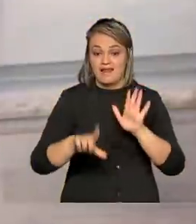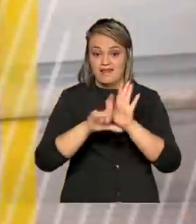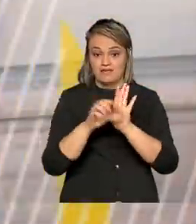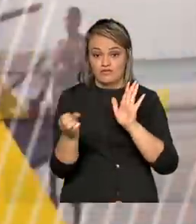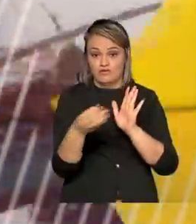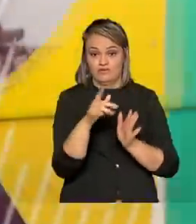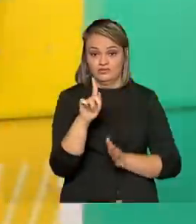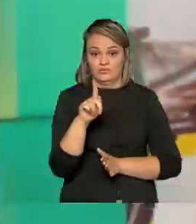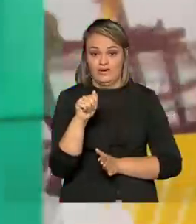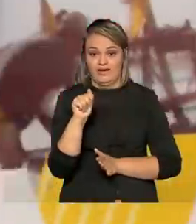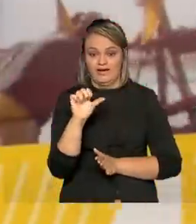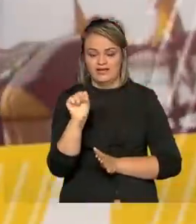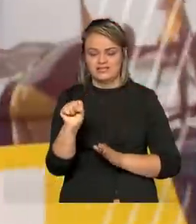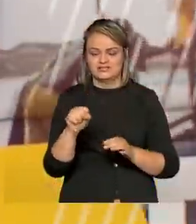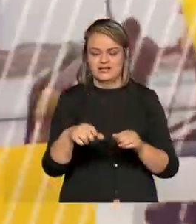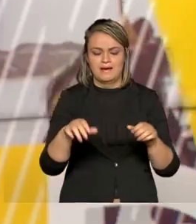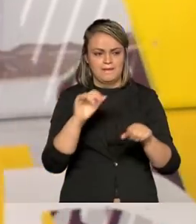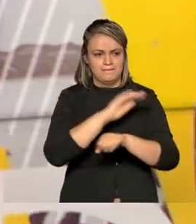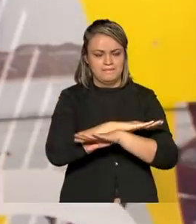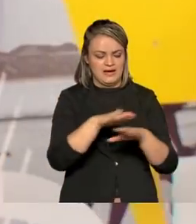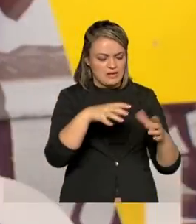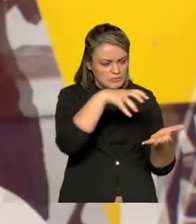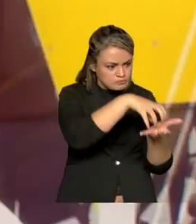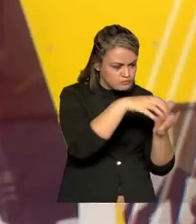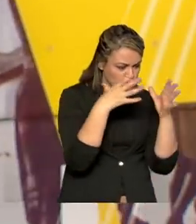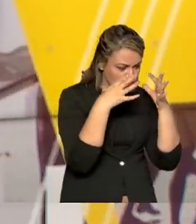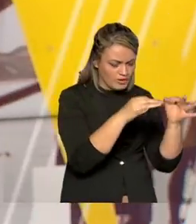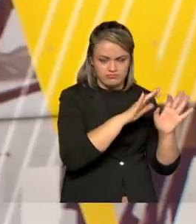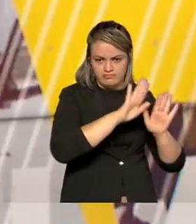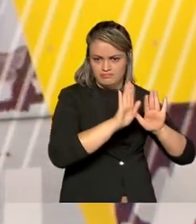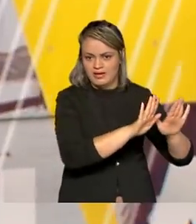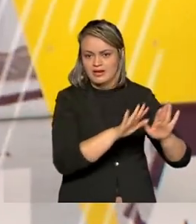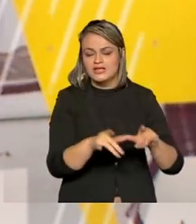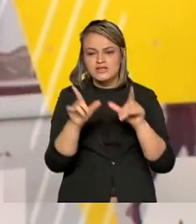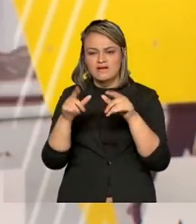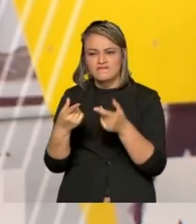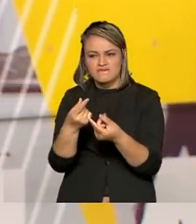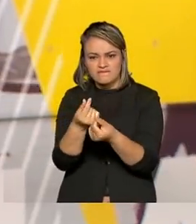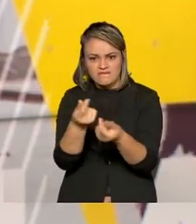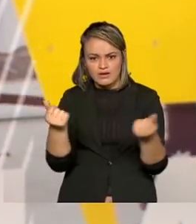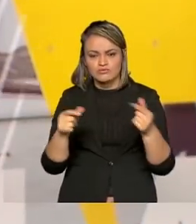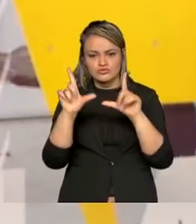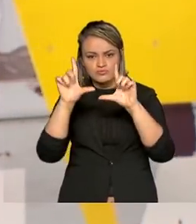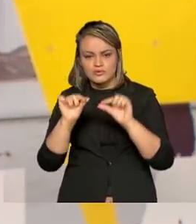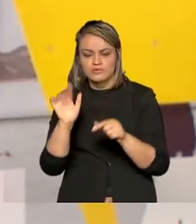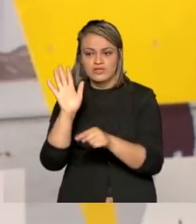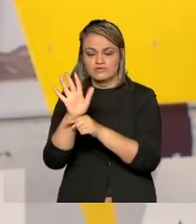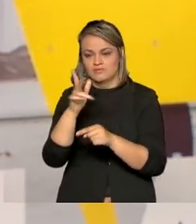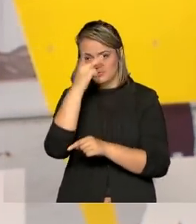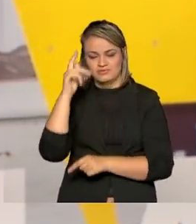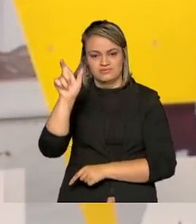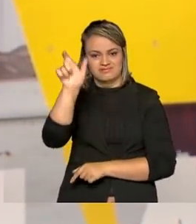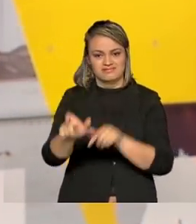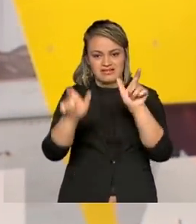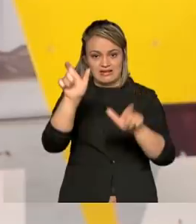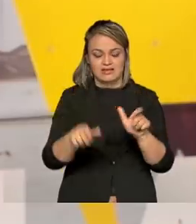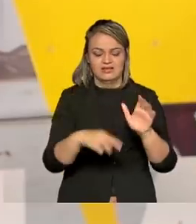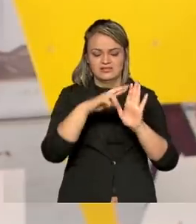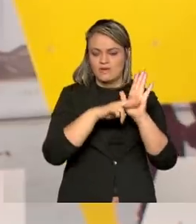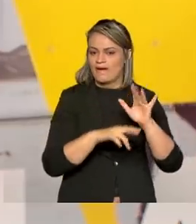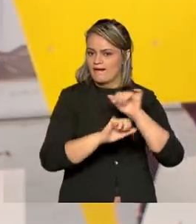gás pretende quebrar monopólios, aumentar a concorrência, reduzir custos e beneficiar o consumidor. São regras